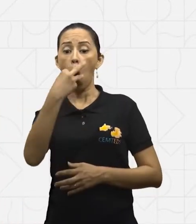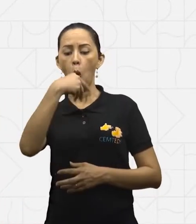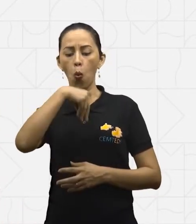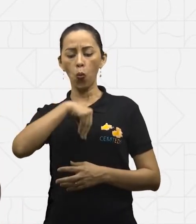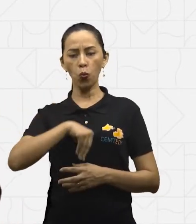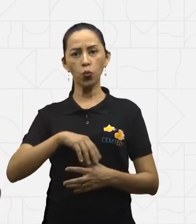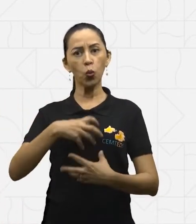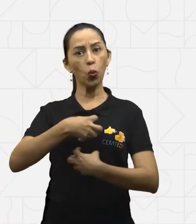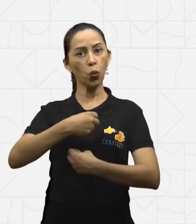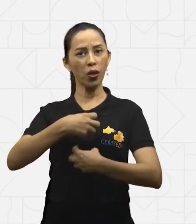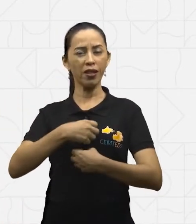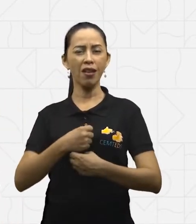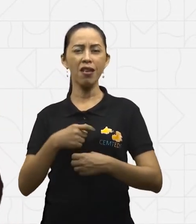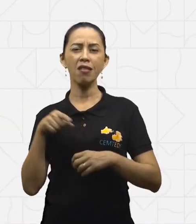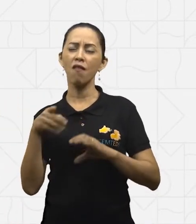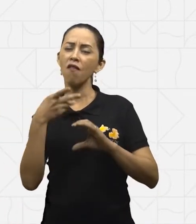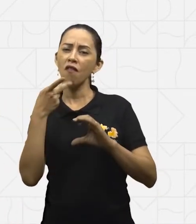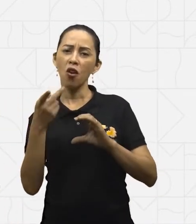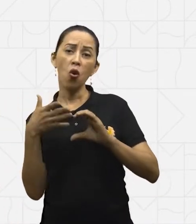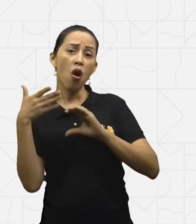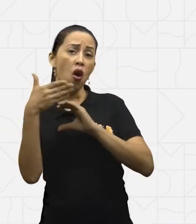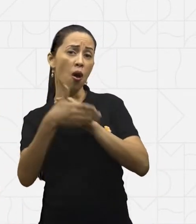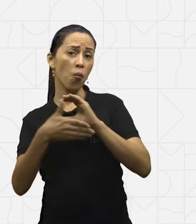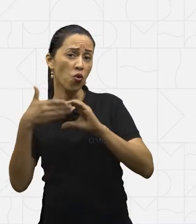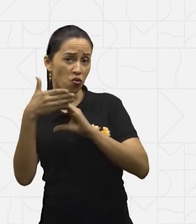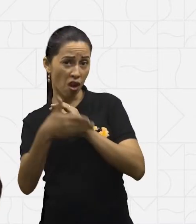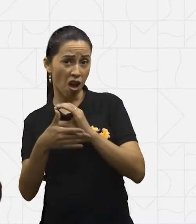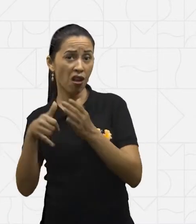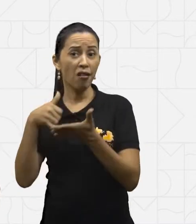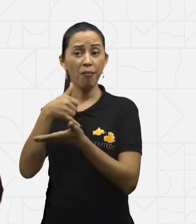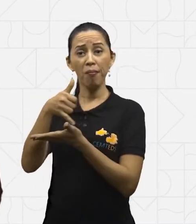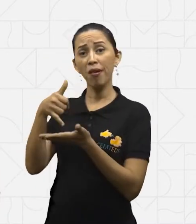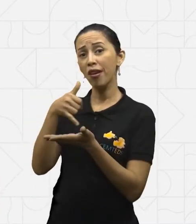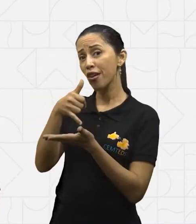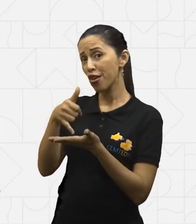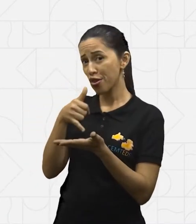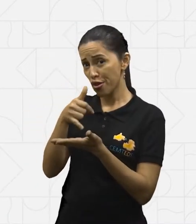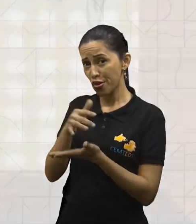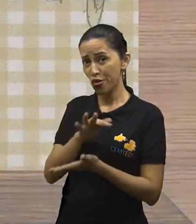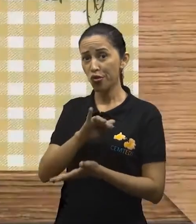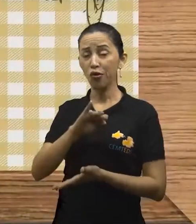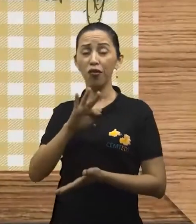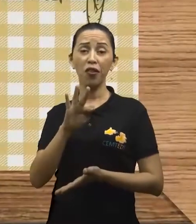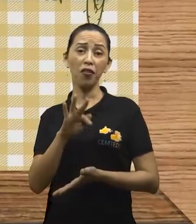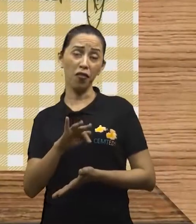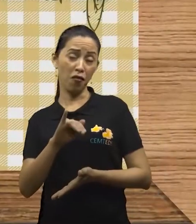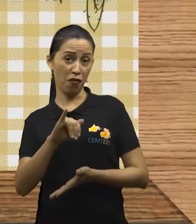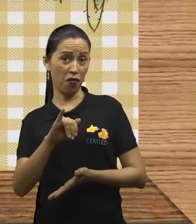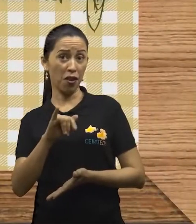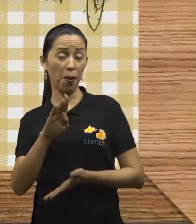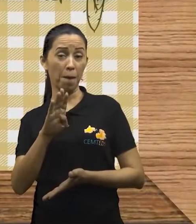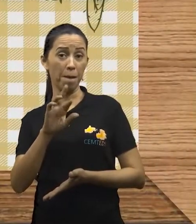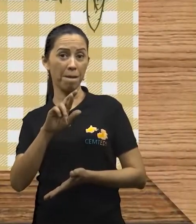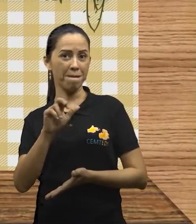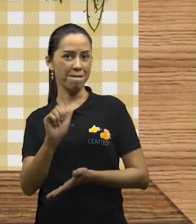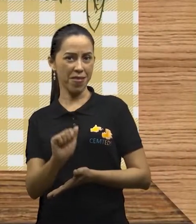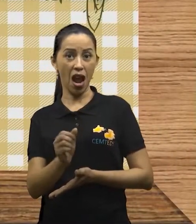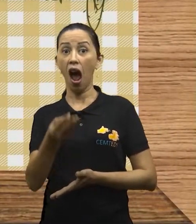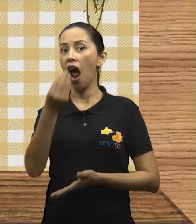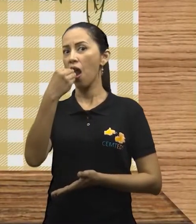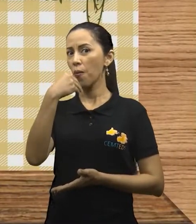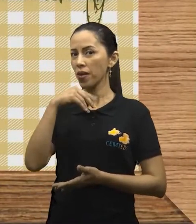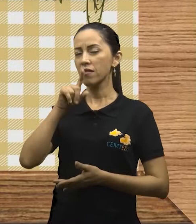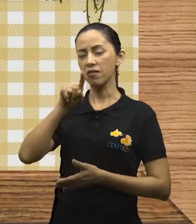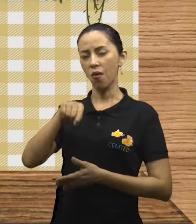lipídios, as fibras, todo alimento que a gente consome é nutriente. Vamos à roleta, girando.